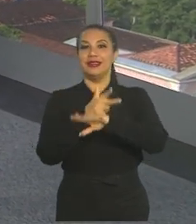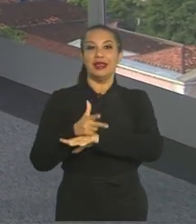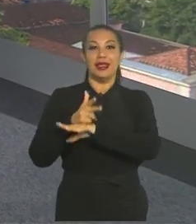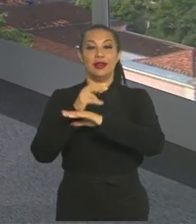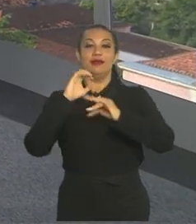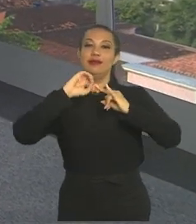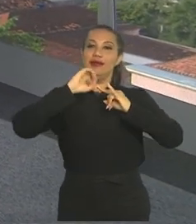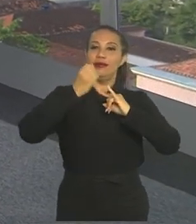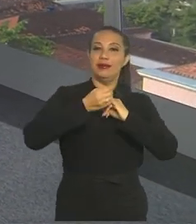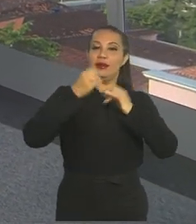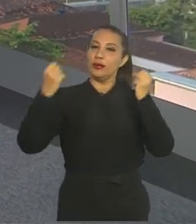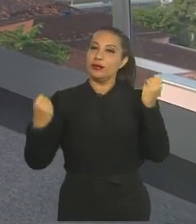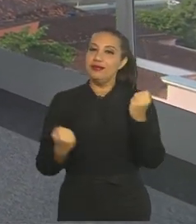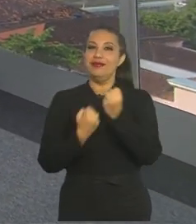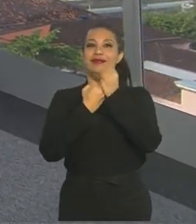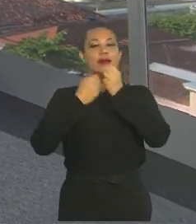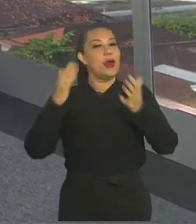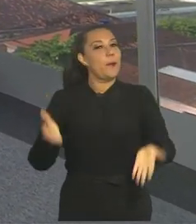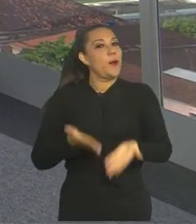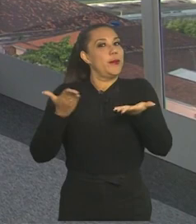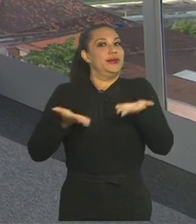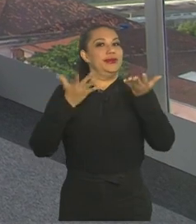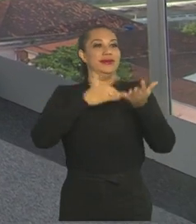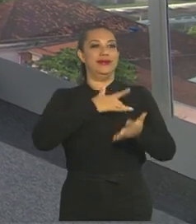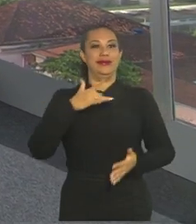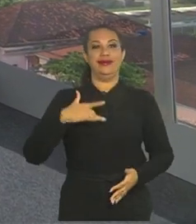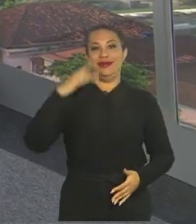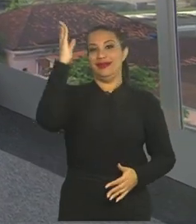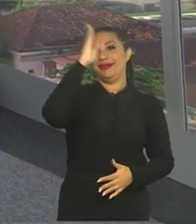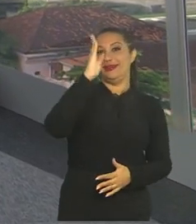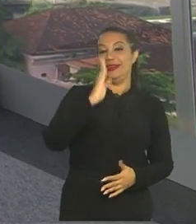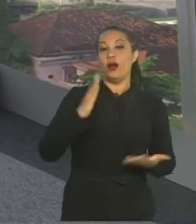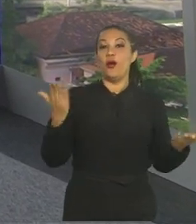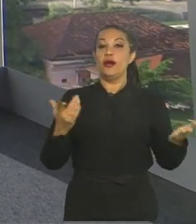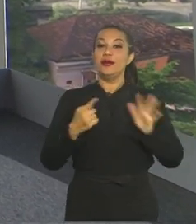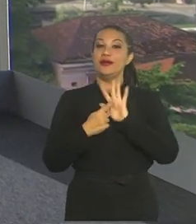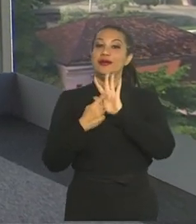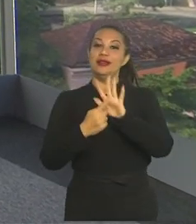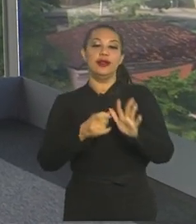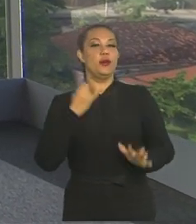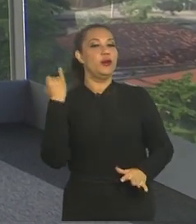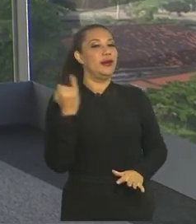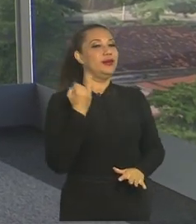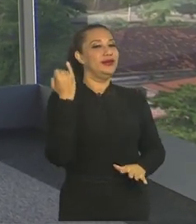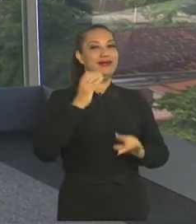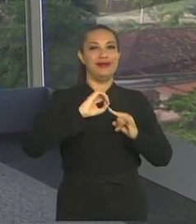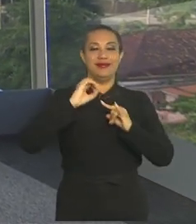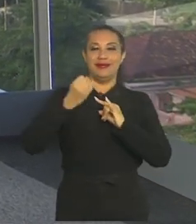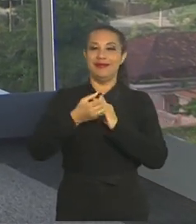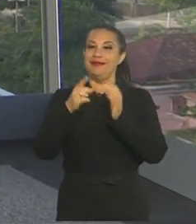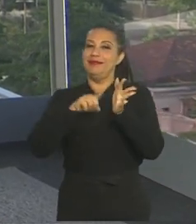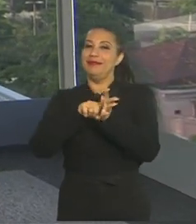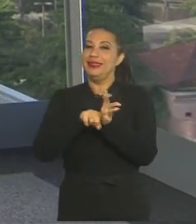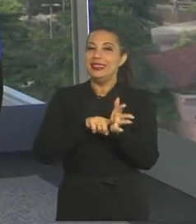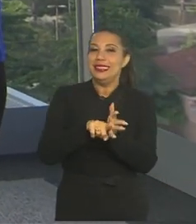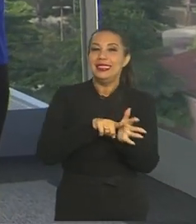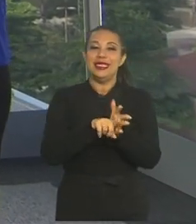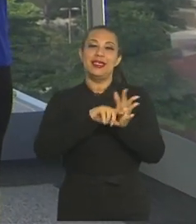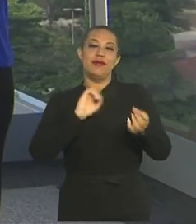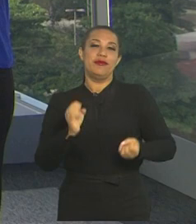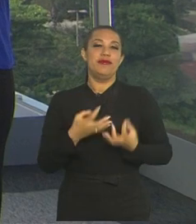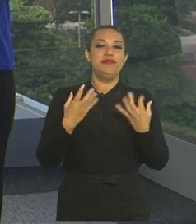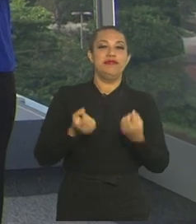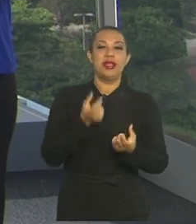fundação que contribui e muito na promoção da saúde no Brasil. Vamos mostrar hoje a importância da instituição na pesquisa e na